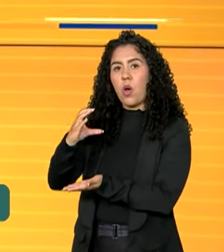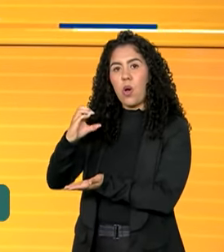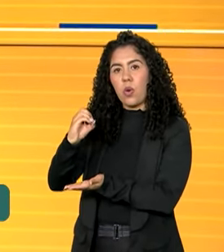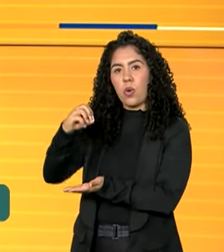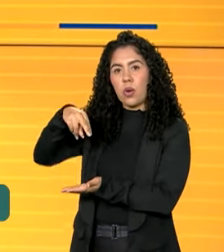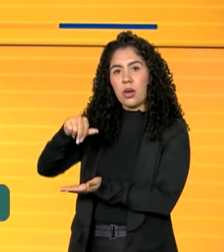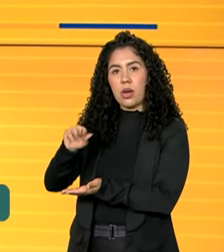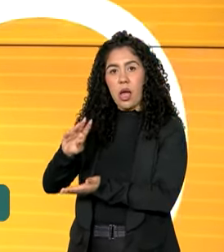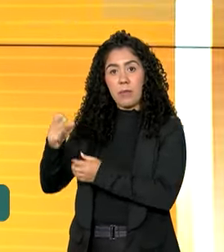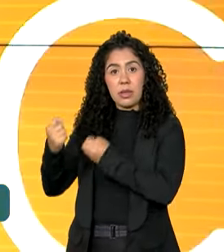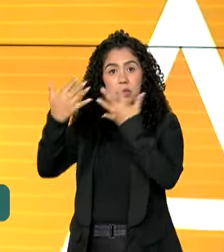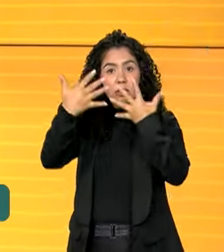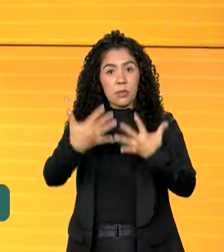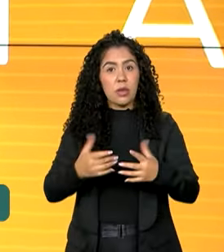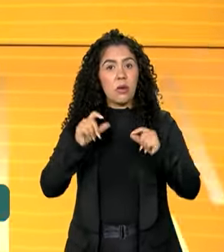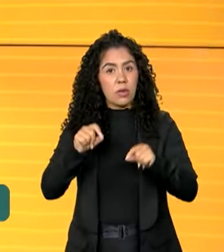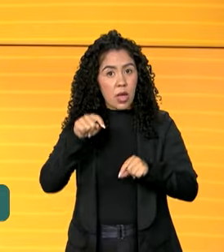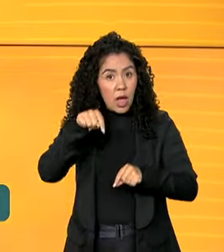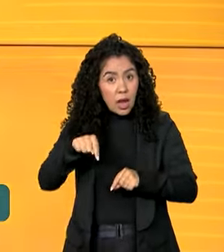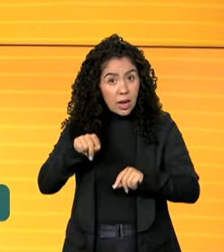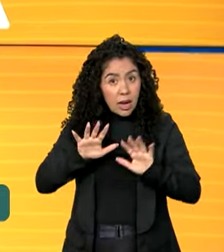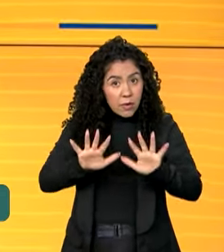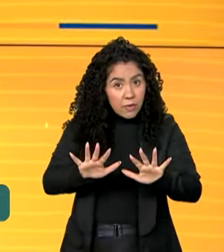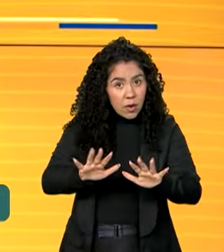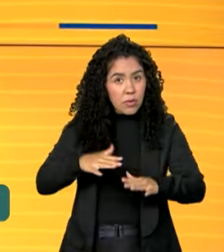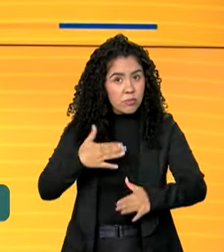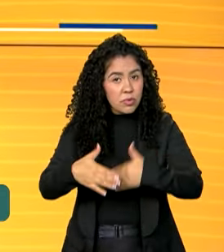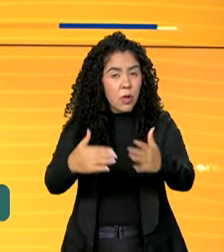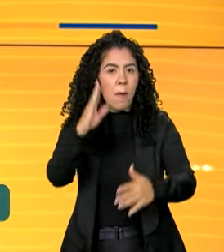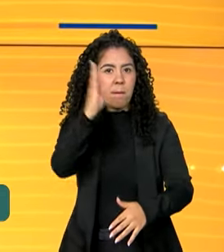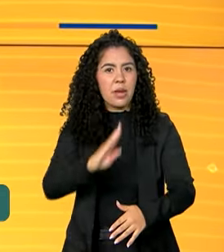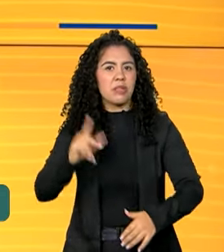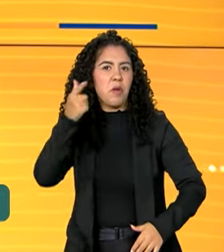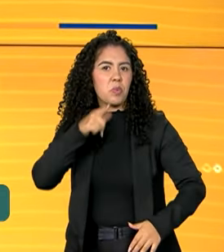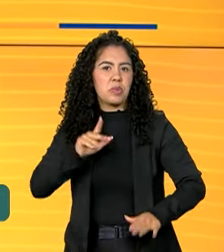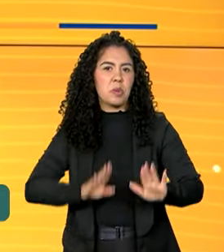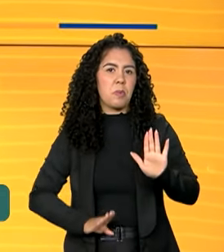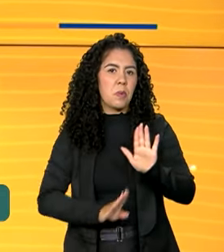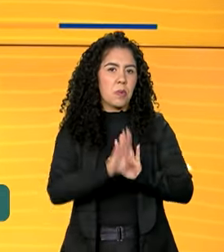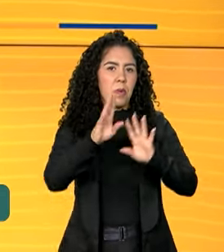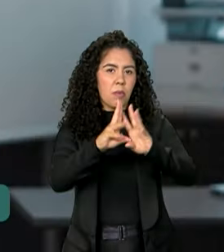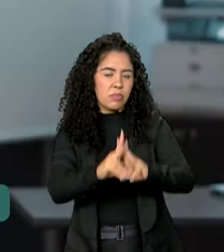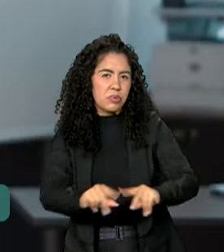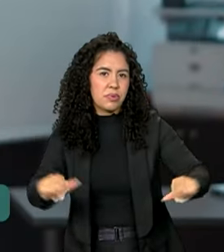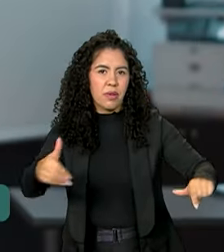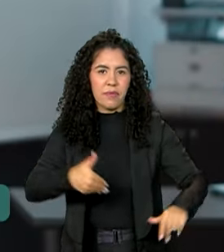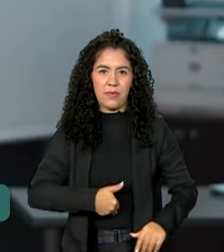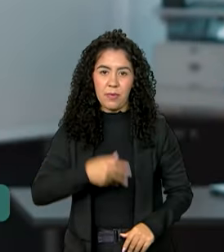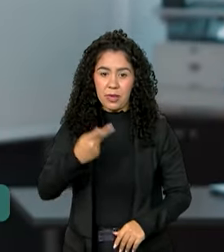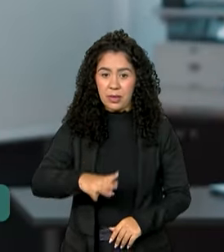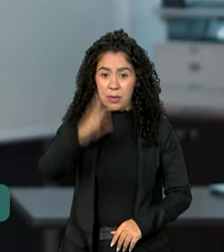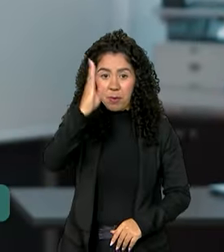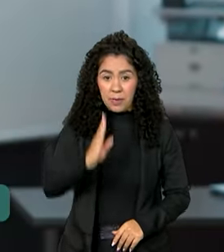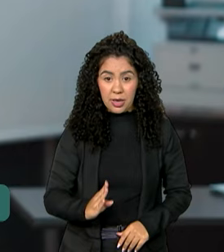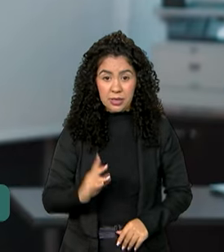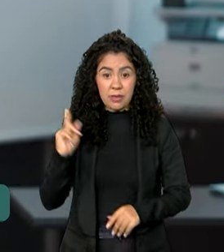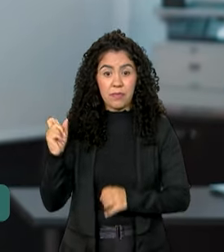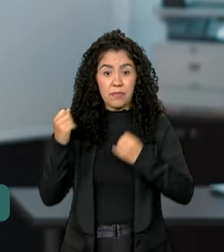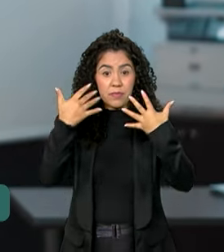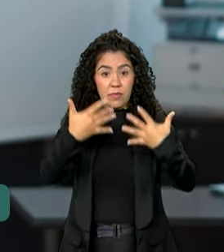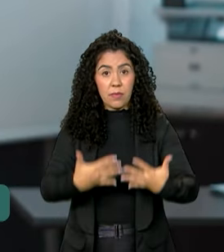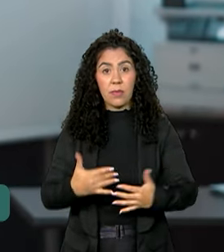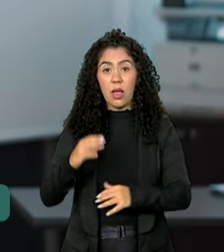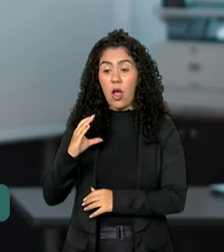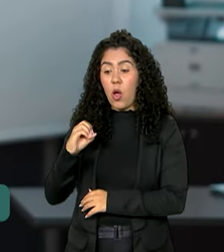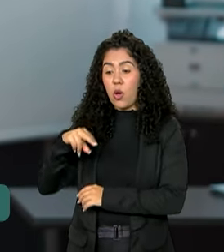defendeu que, neste ritmo, o Brasil vai erradicar, mais uma vez, a fome no país. A Conab, Companhia Nacional de